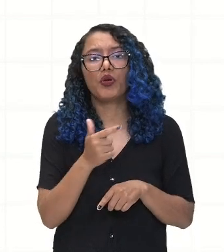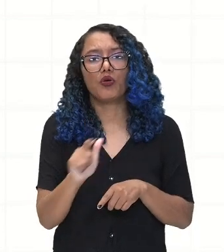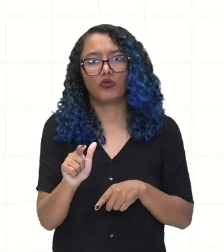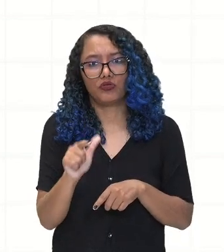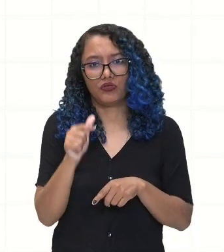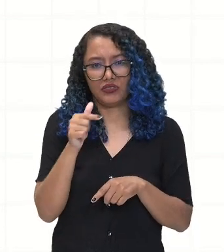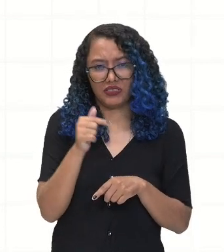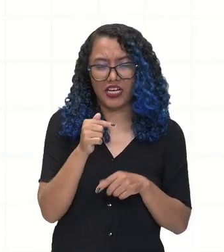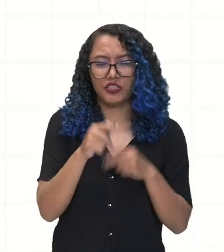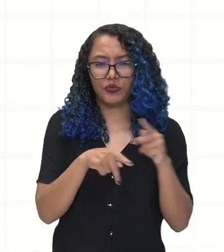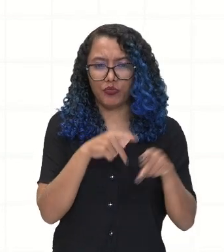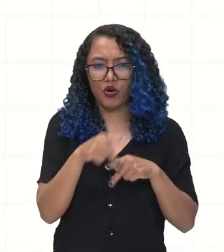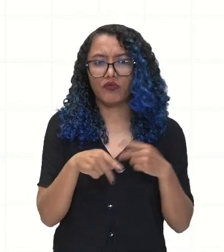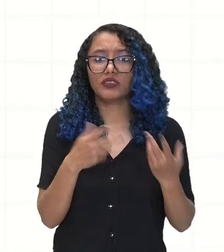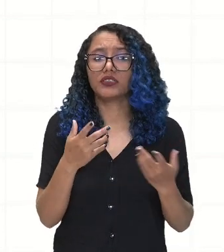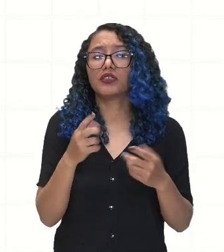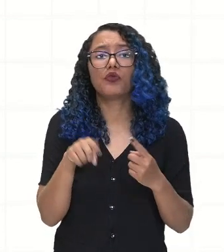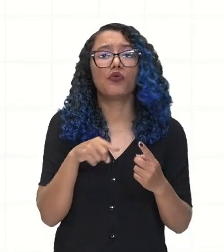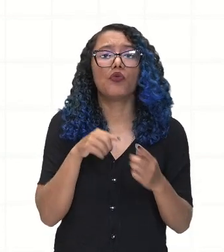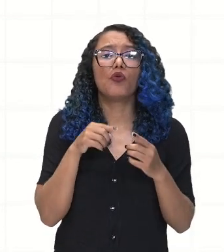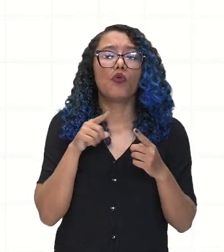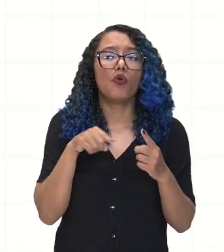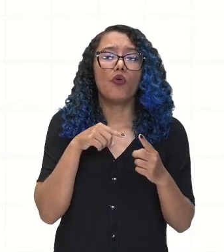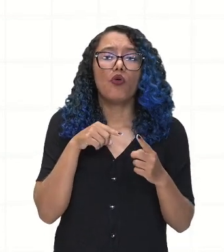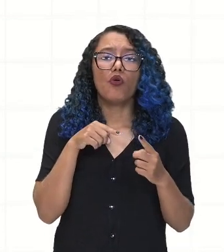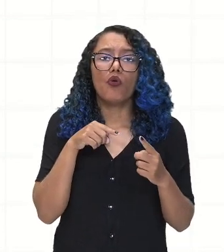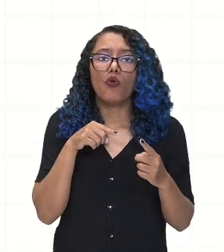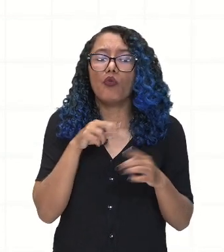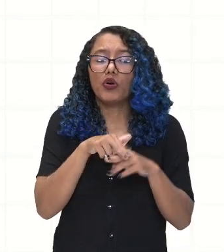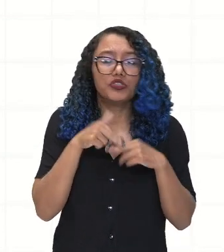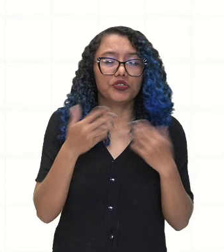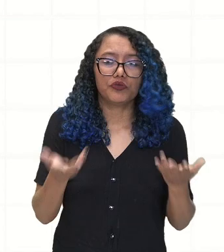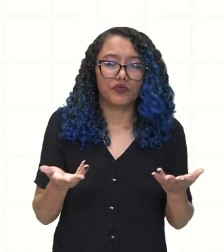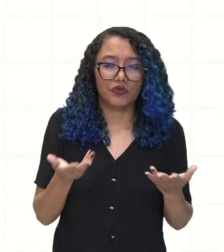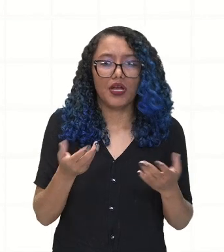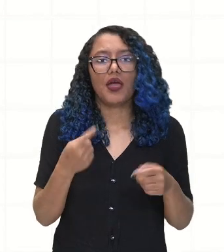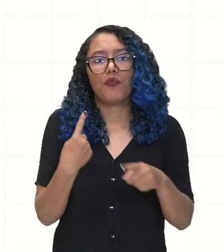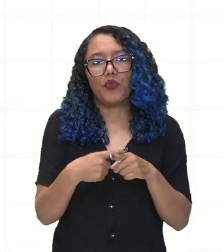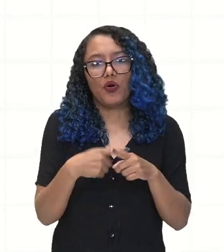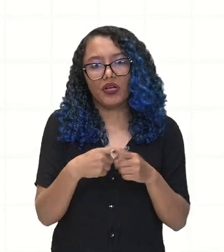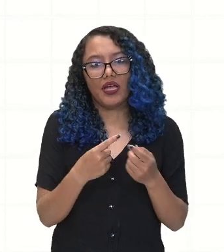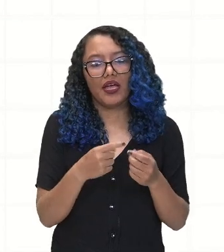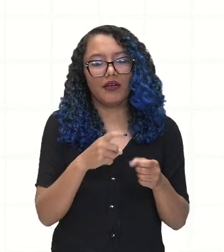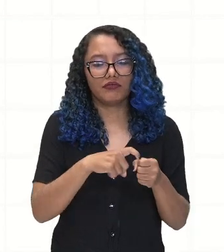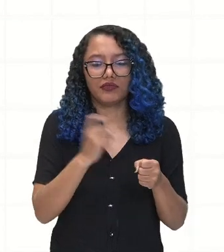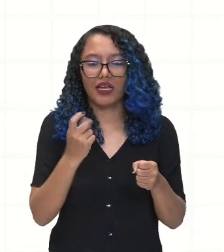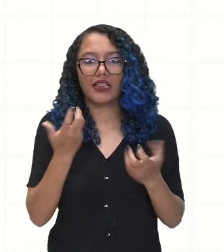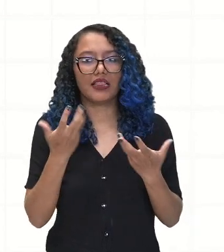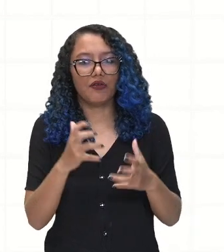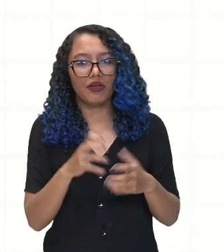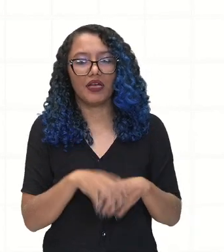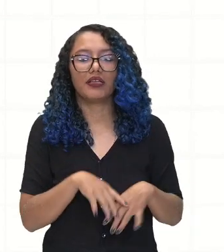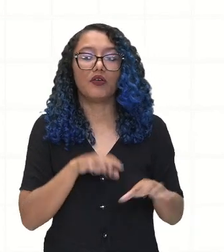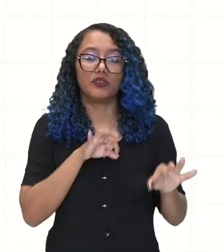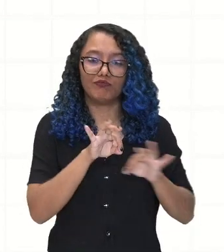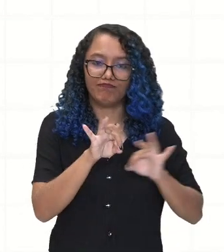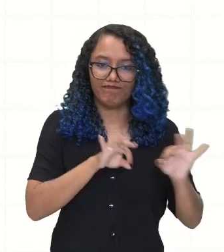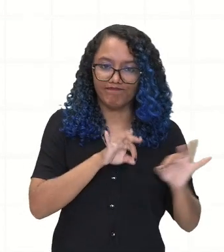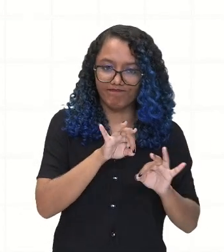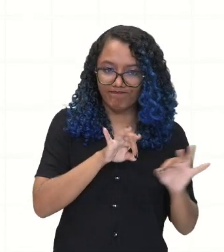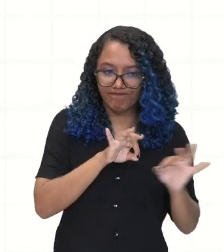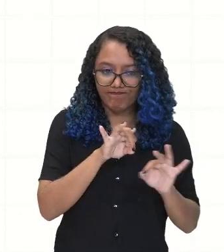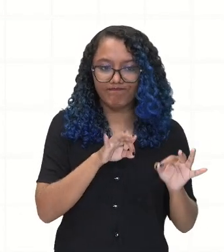justamente o deslocamento indígena. Os guaranis organizaram a resistência contra tropas portuguesas e espanholas.